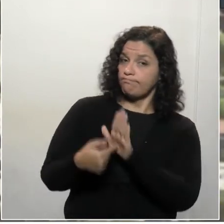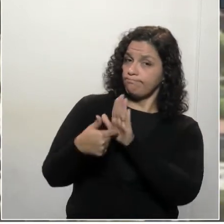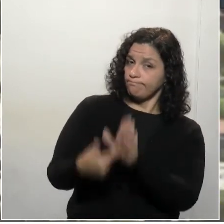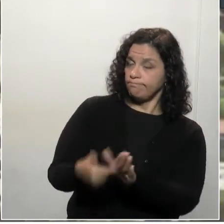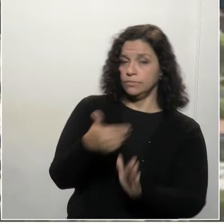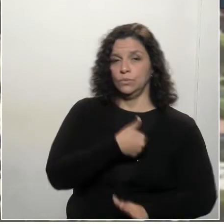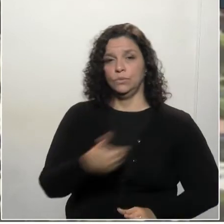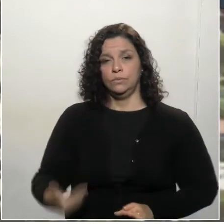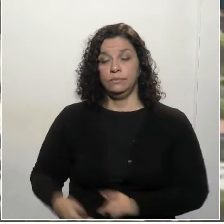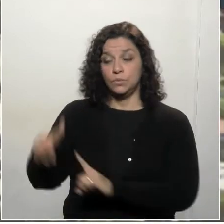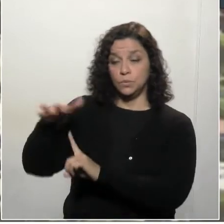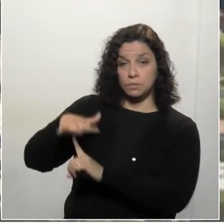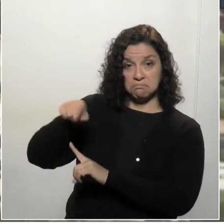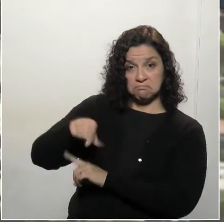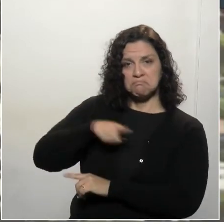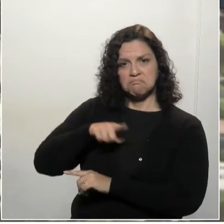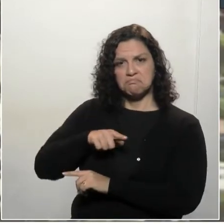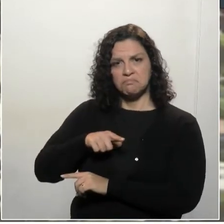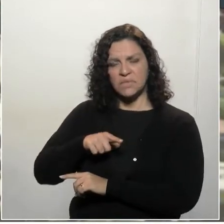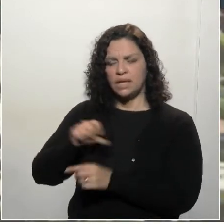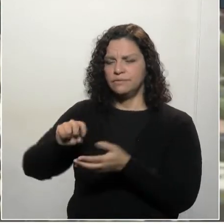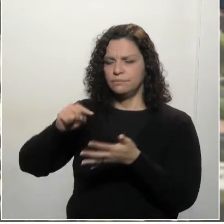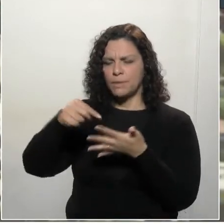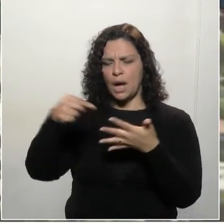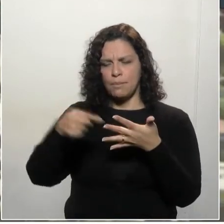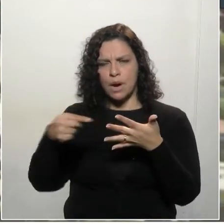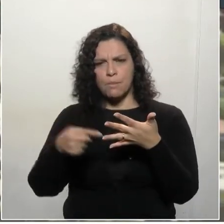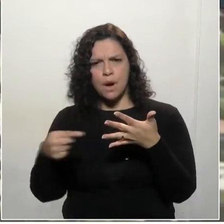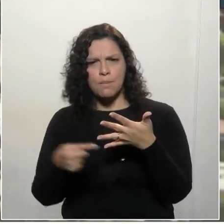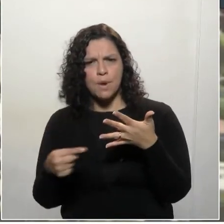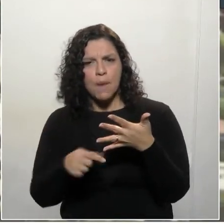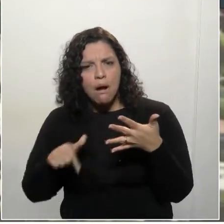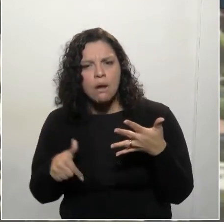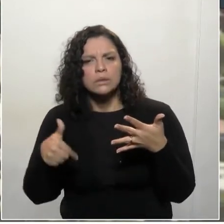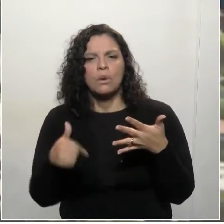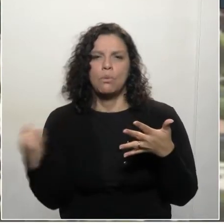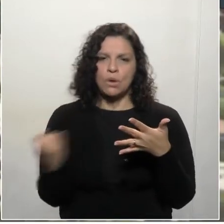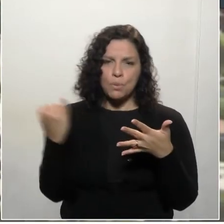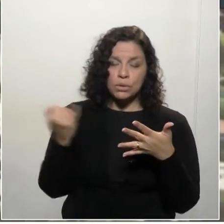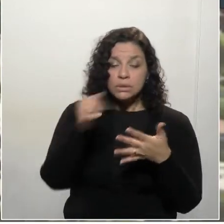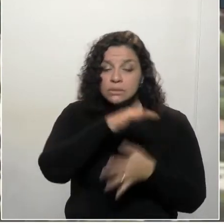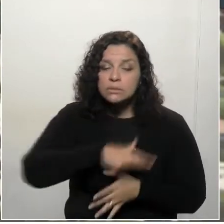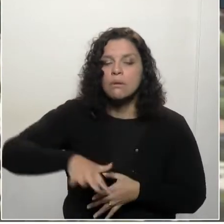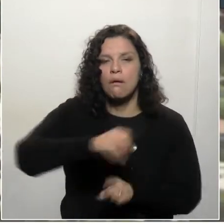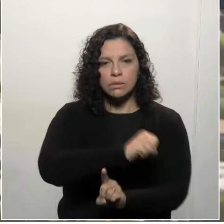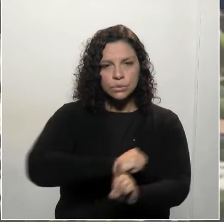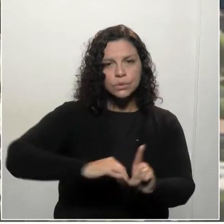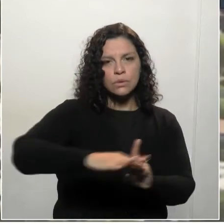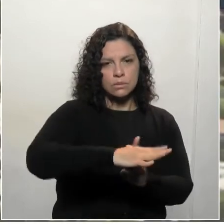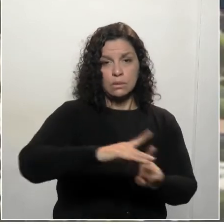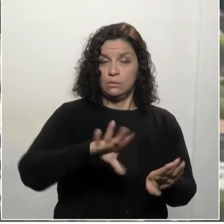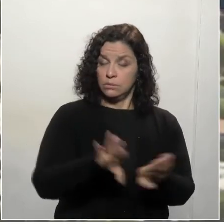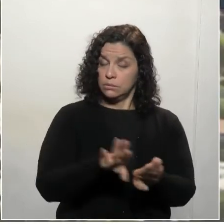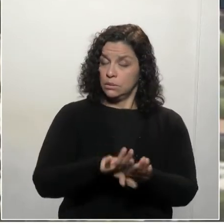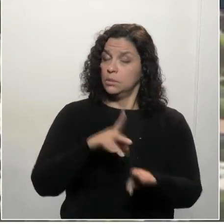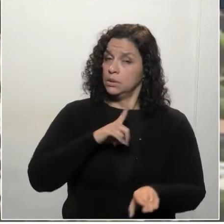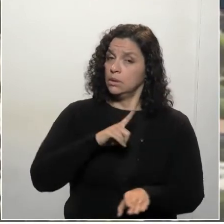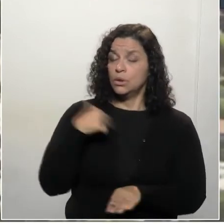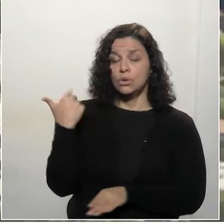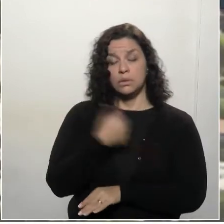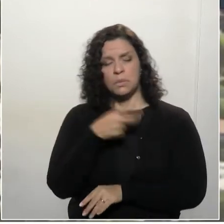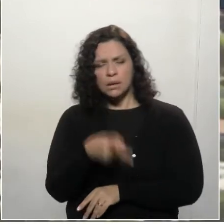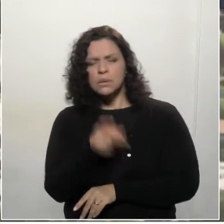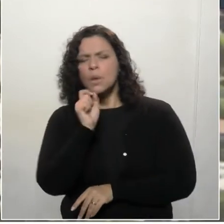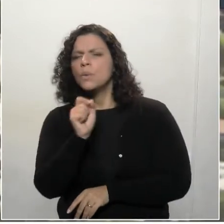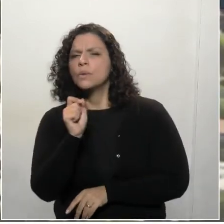governo do Estado tomou várias atitudes importantes que se verificam na área social. E aí precisamos reconhecer, foi